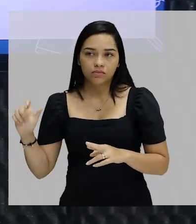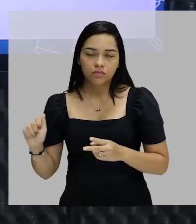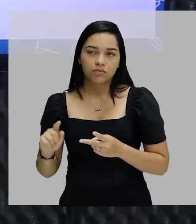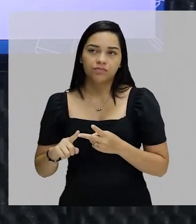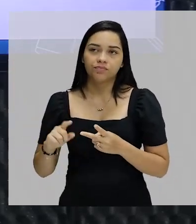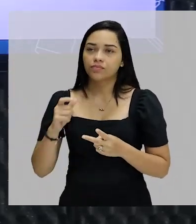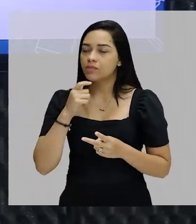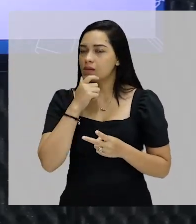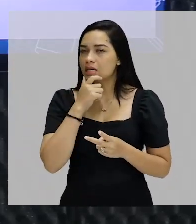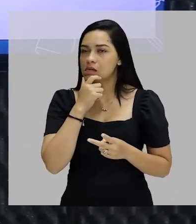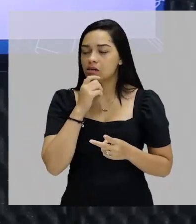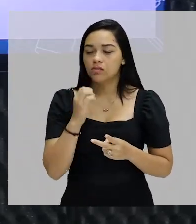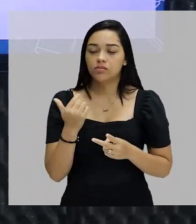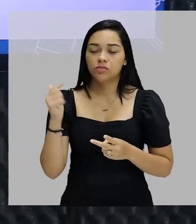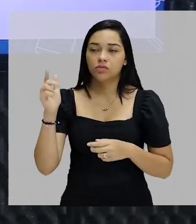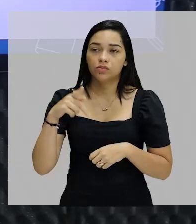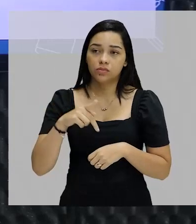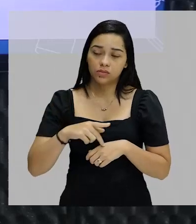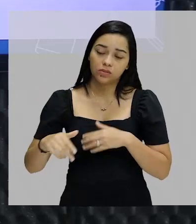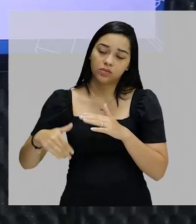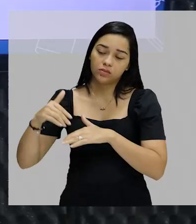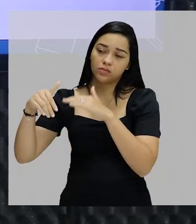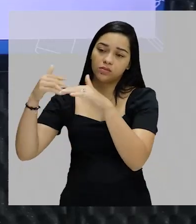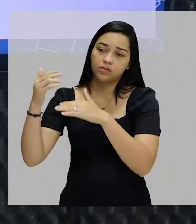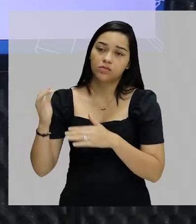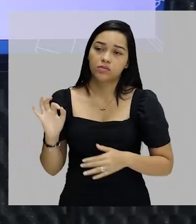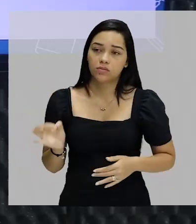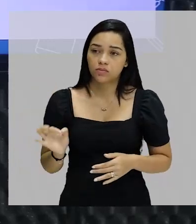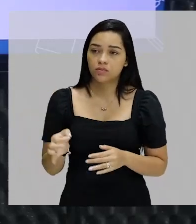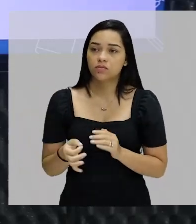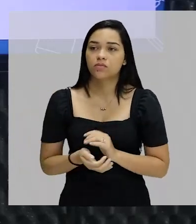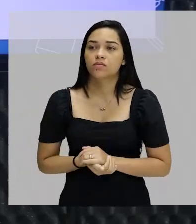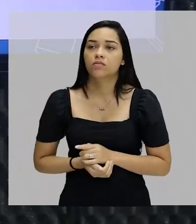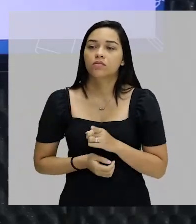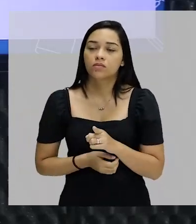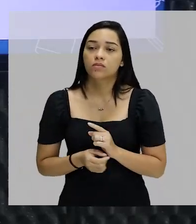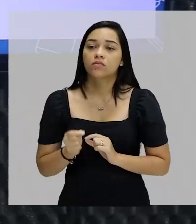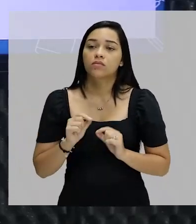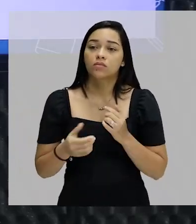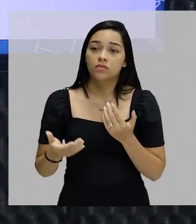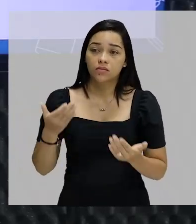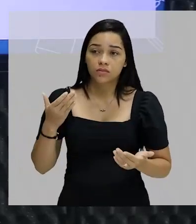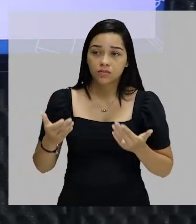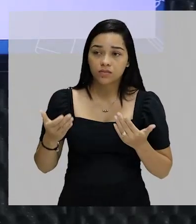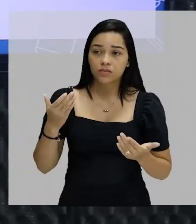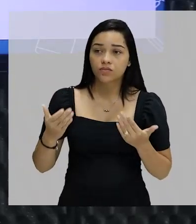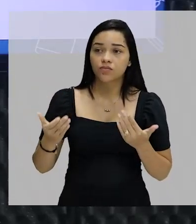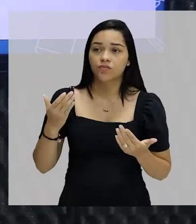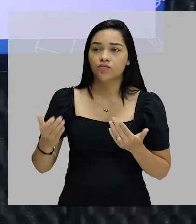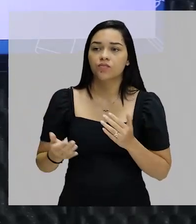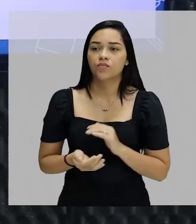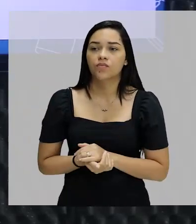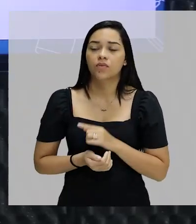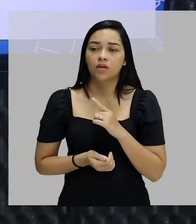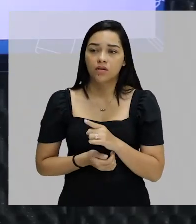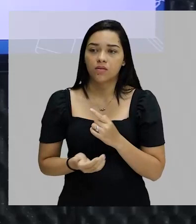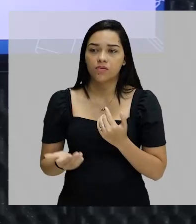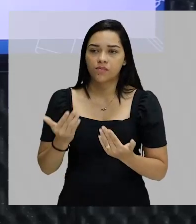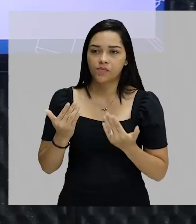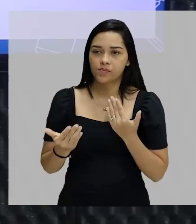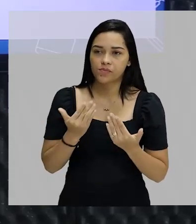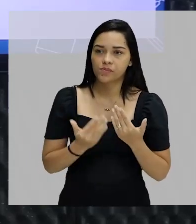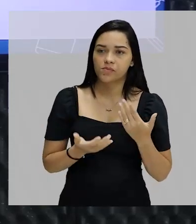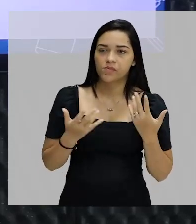ou à Inglaterra, ou qualquer país desenvolvido. Beleza? Aí você está comparando. Quando você compara,